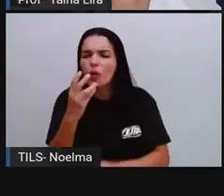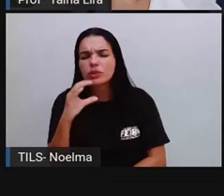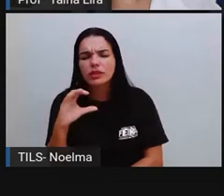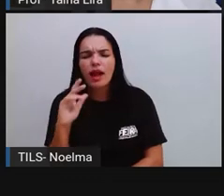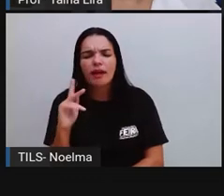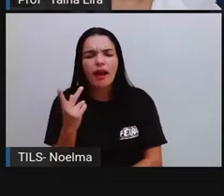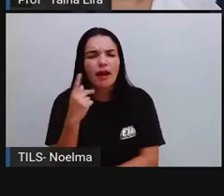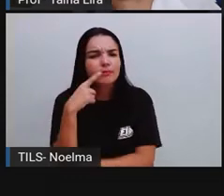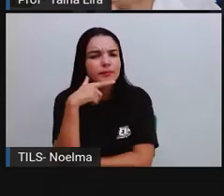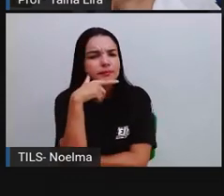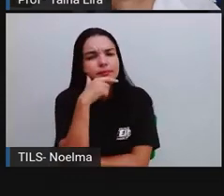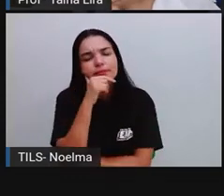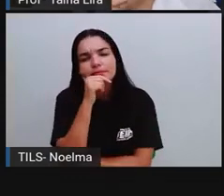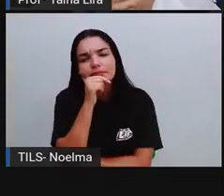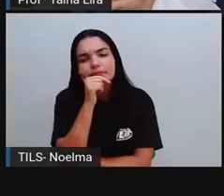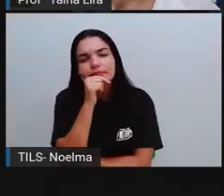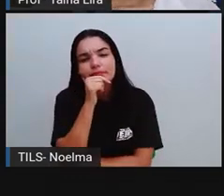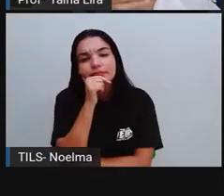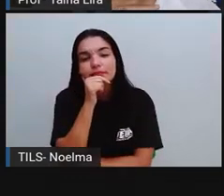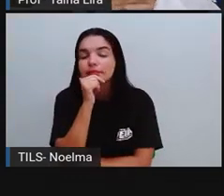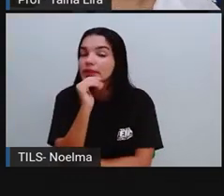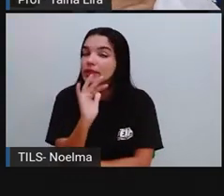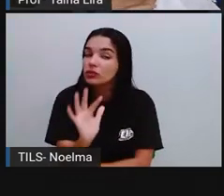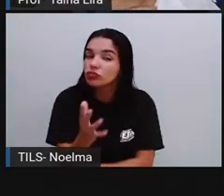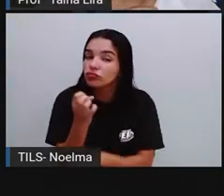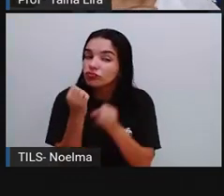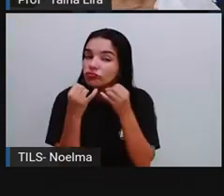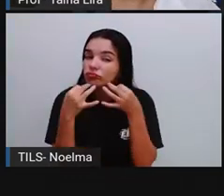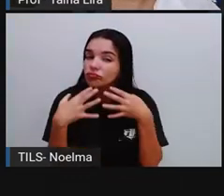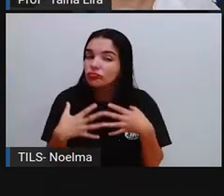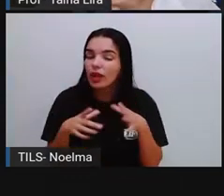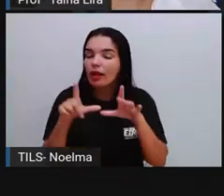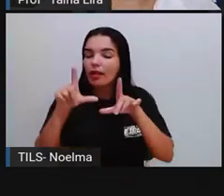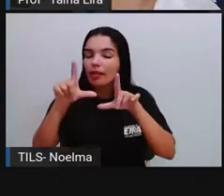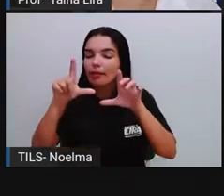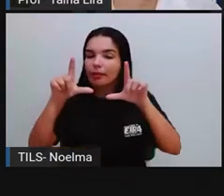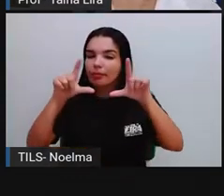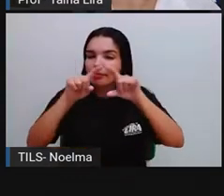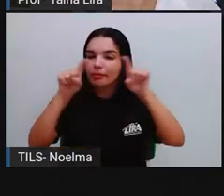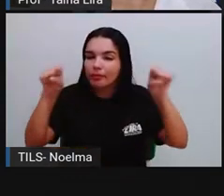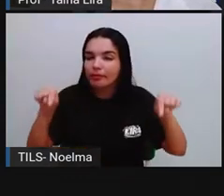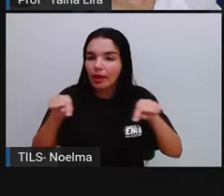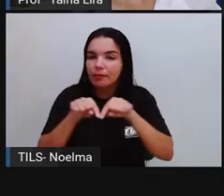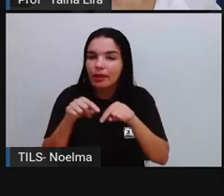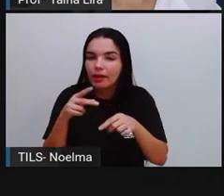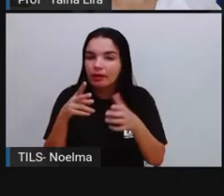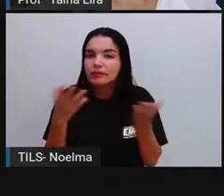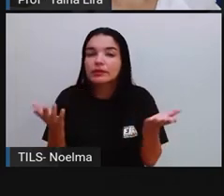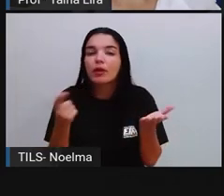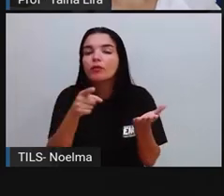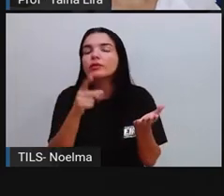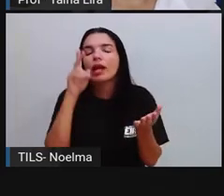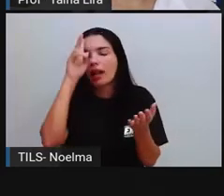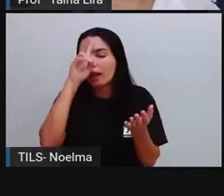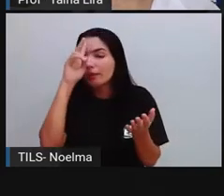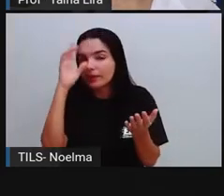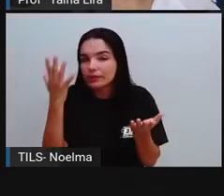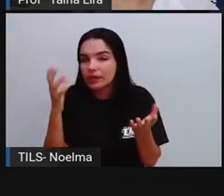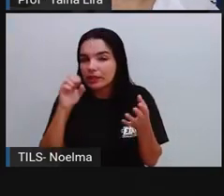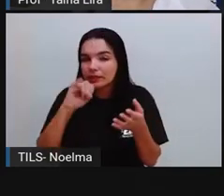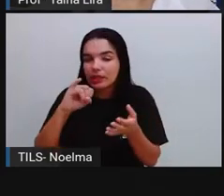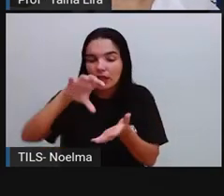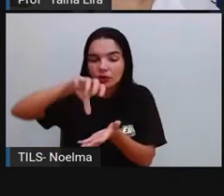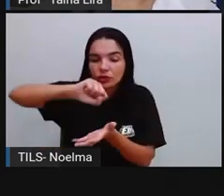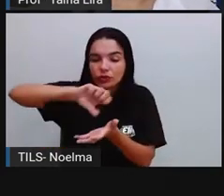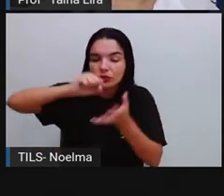A Pró até colocou a palavra shampoo lá na tabela, Não foi? É que a gente leu agora, E aí, Quem lembra? Shampoo,